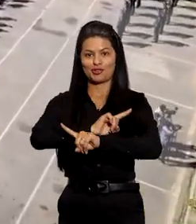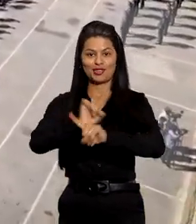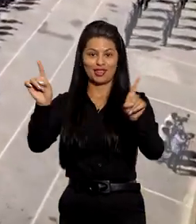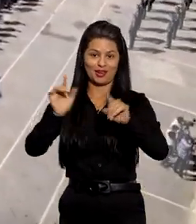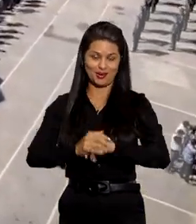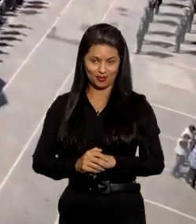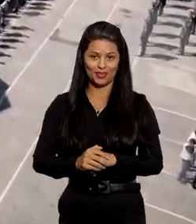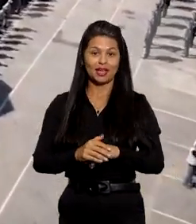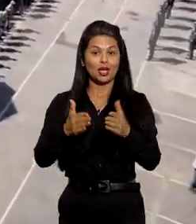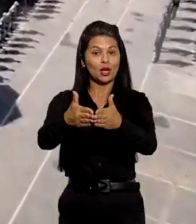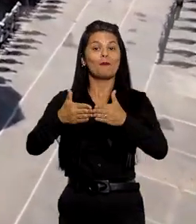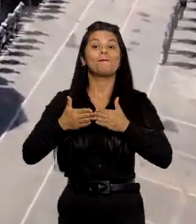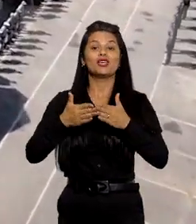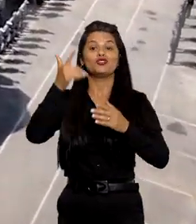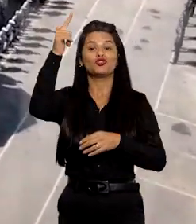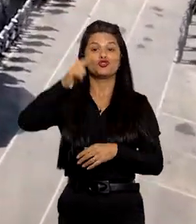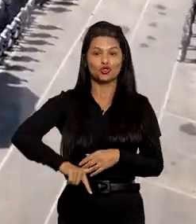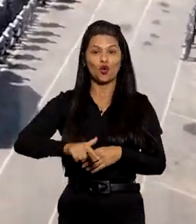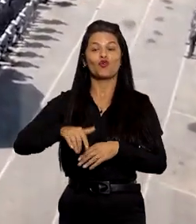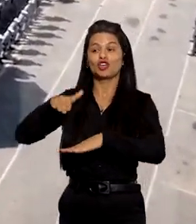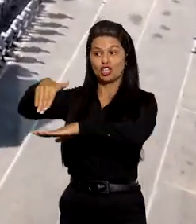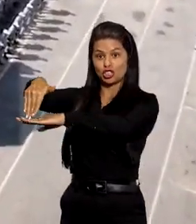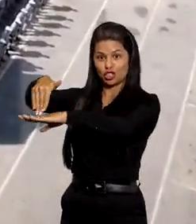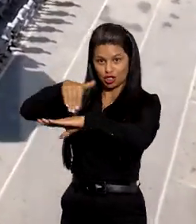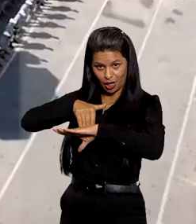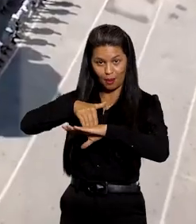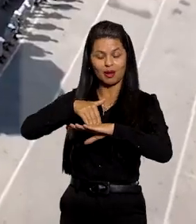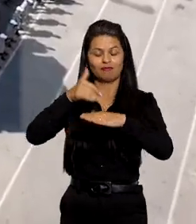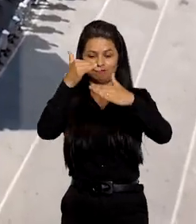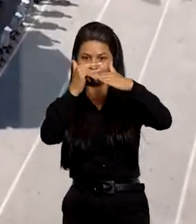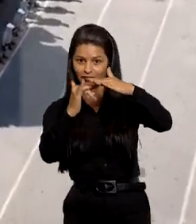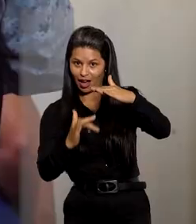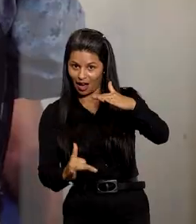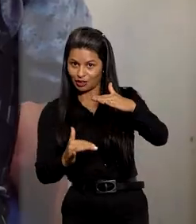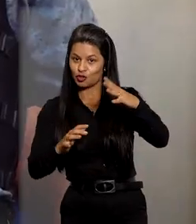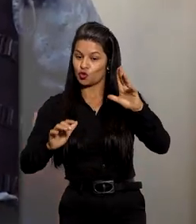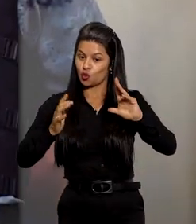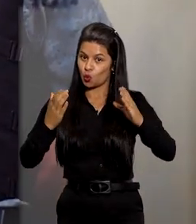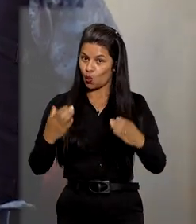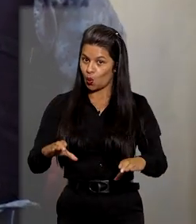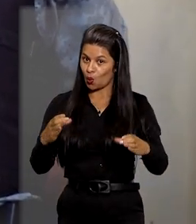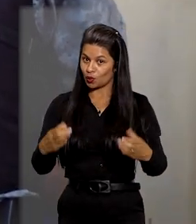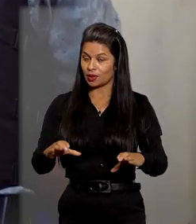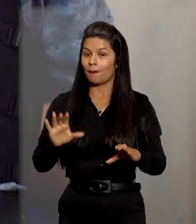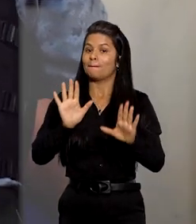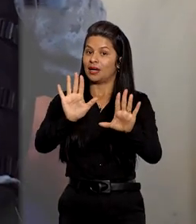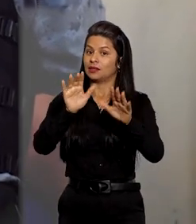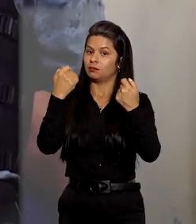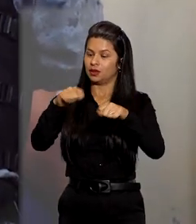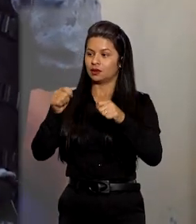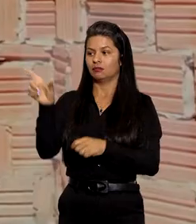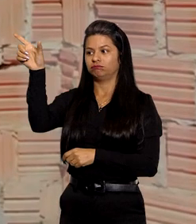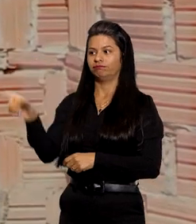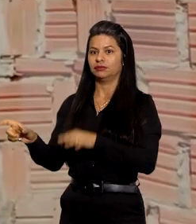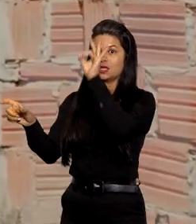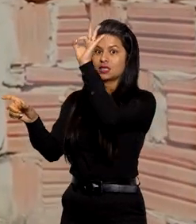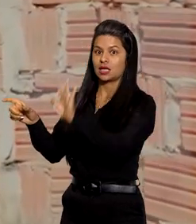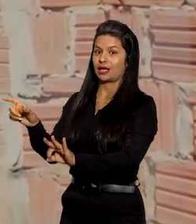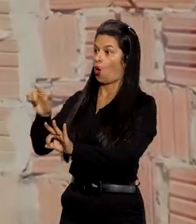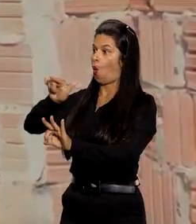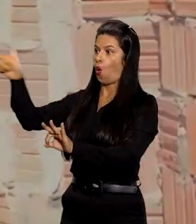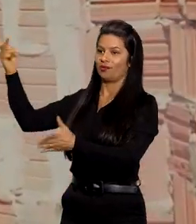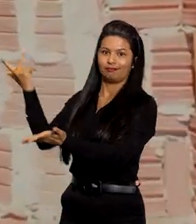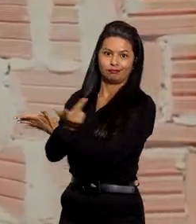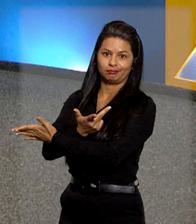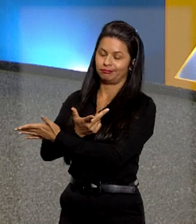do certame e determinou que ela seja convocada para as etapas seguintes, desde que não exista outro fato desabonador da